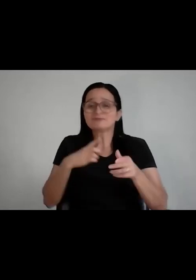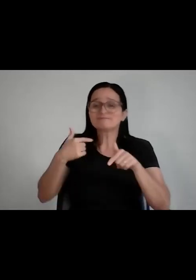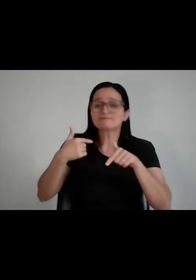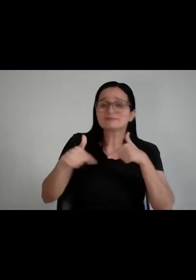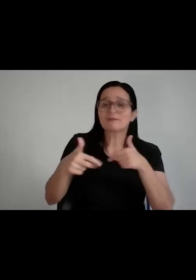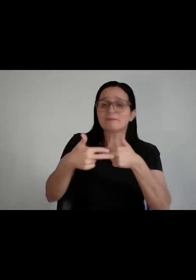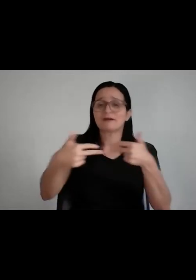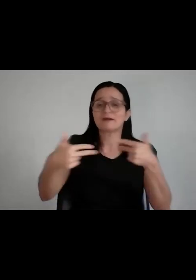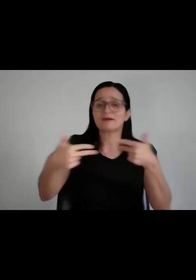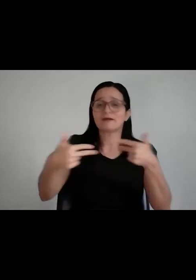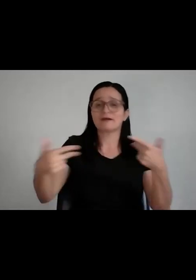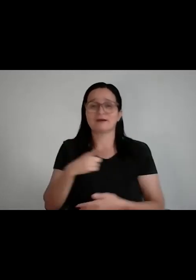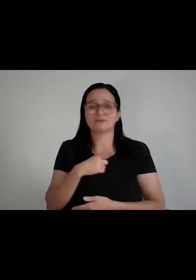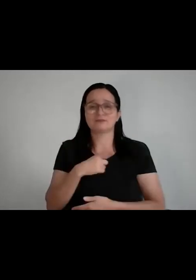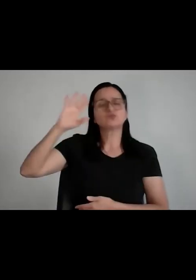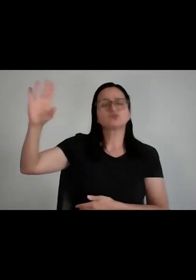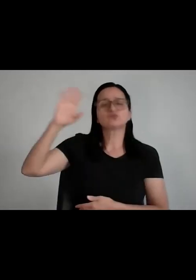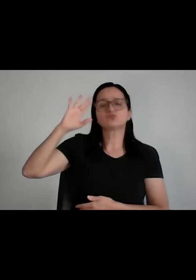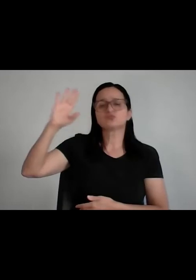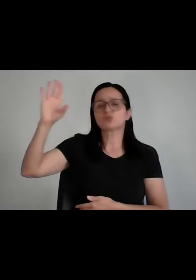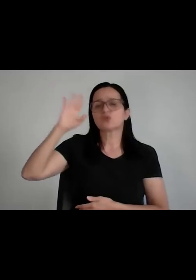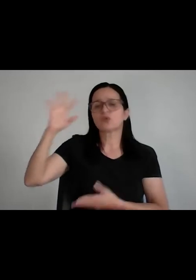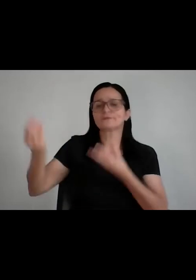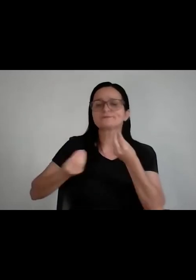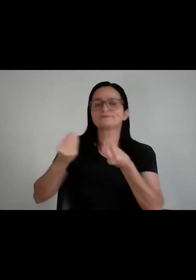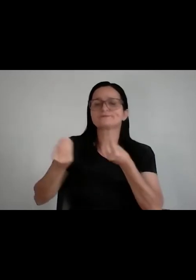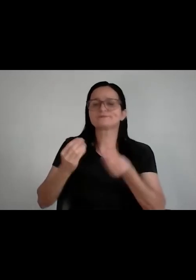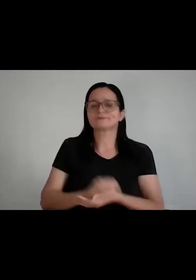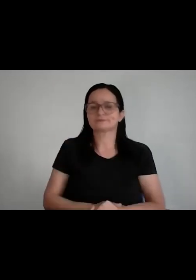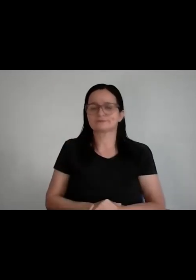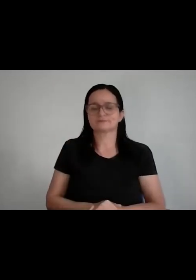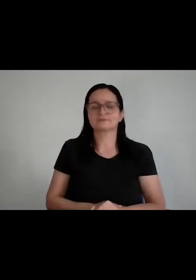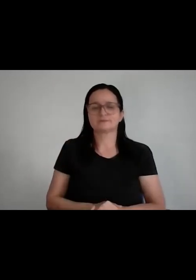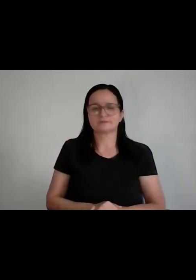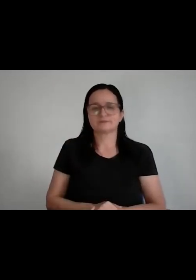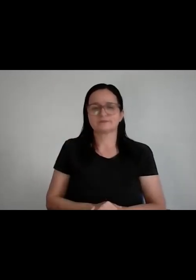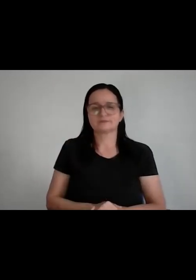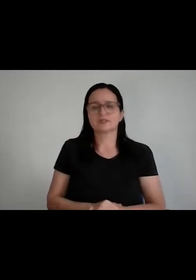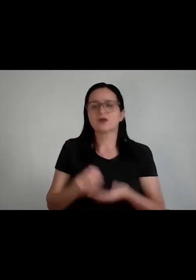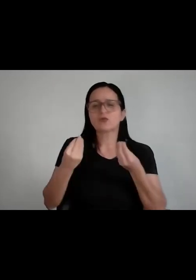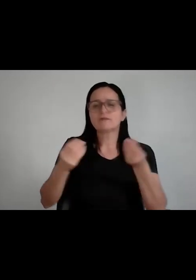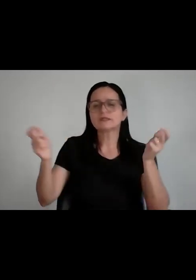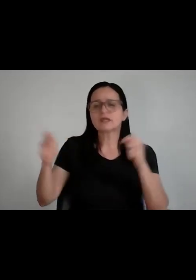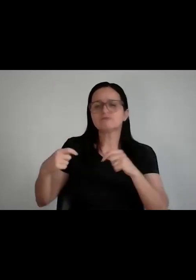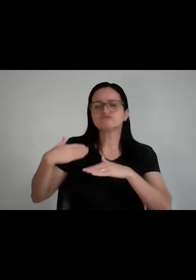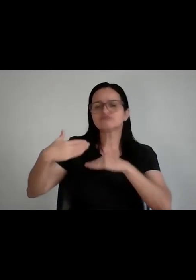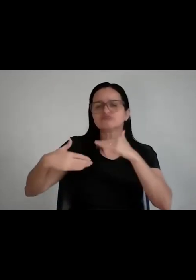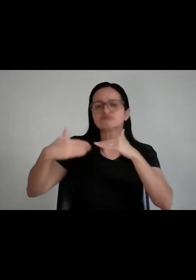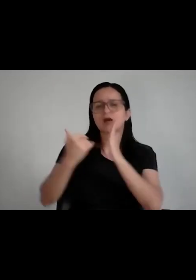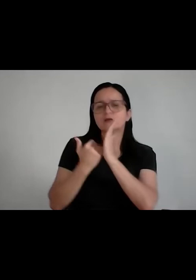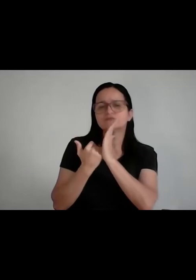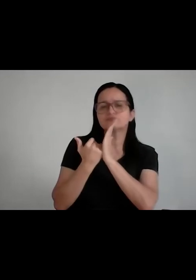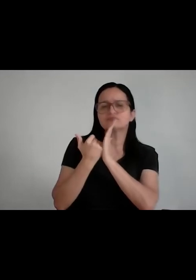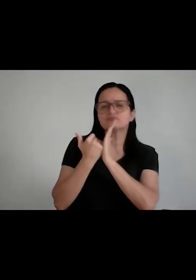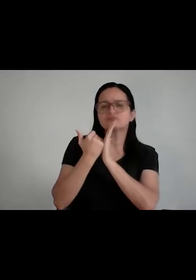como é que eu consigo elevar essa régua para eu conquistar coisas mais elevadas na